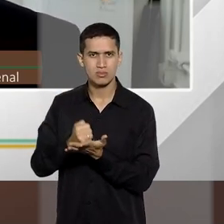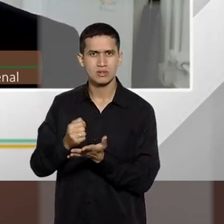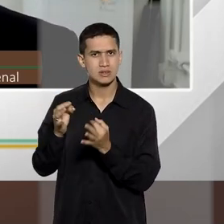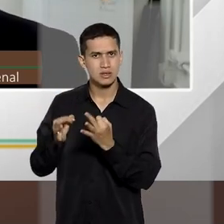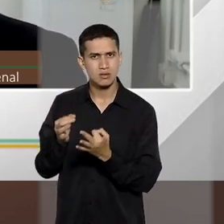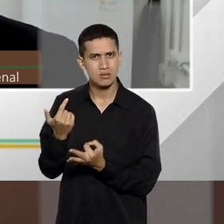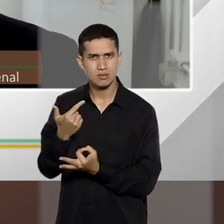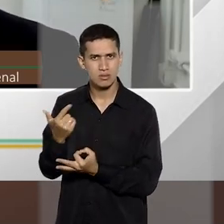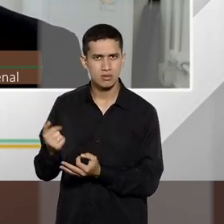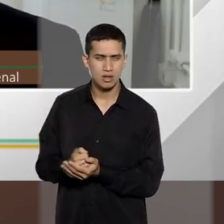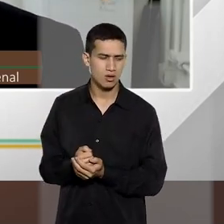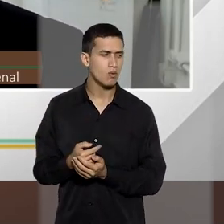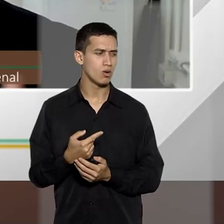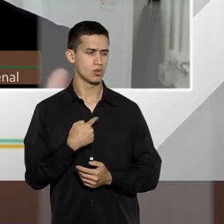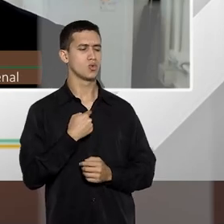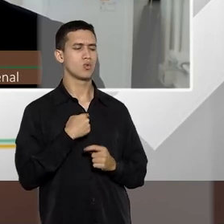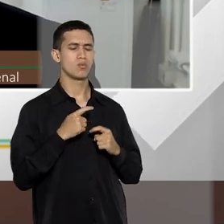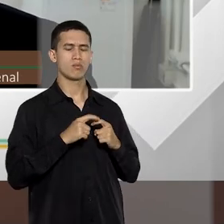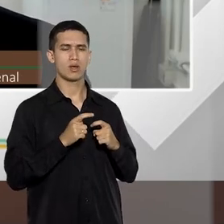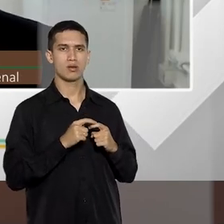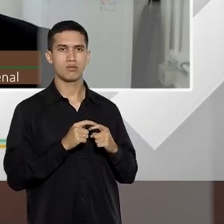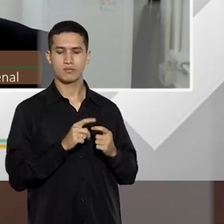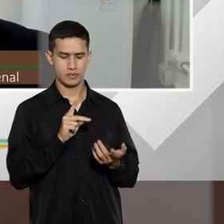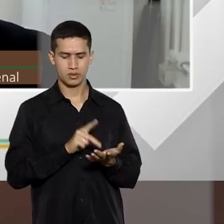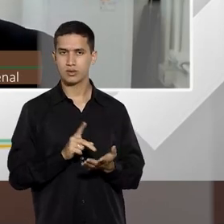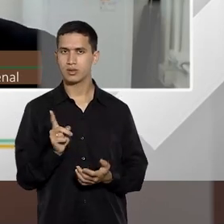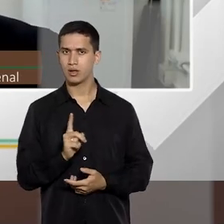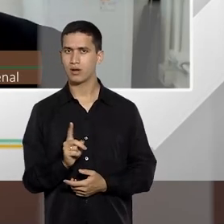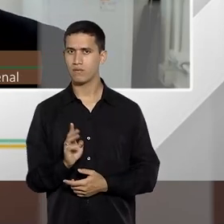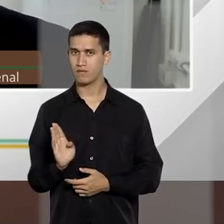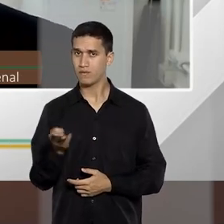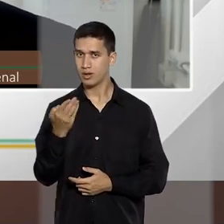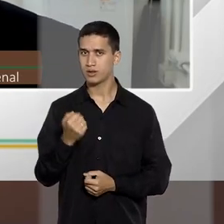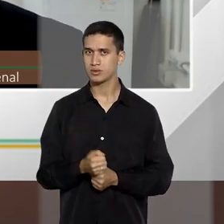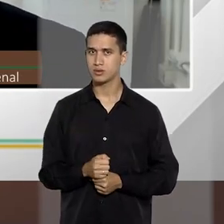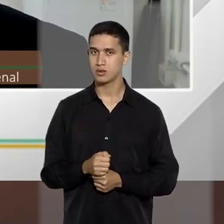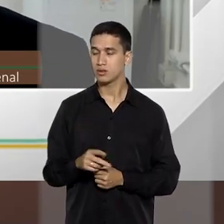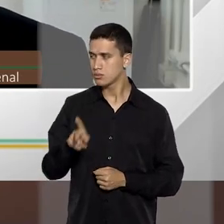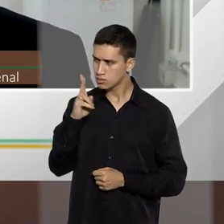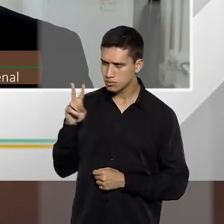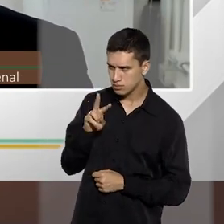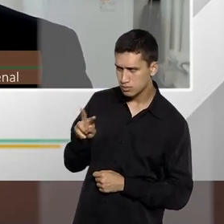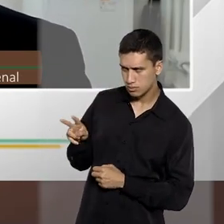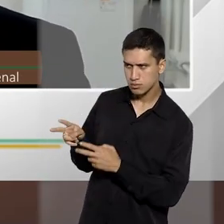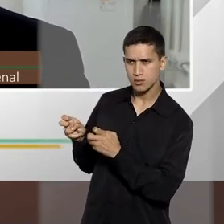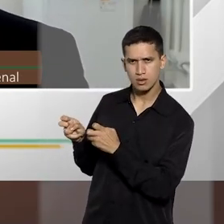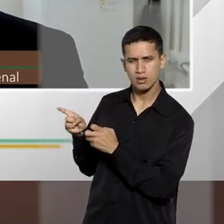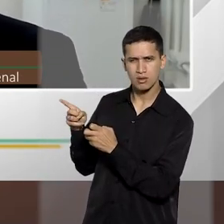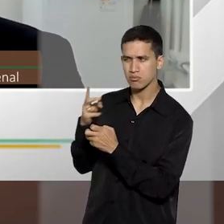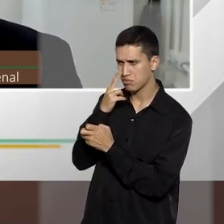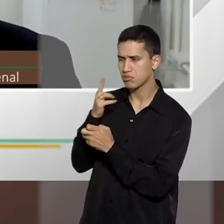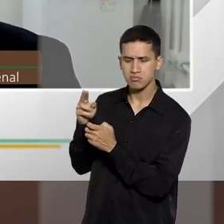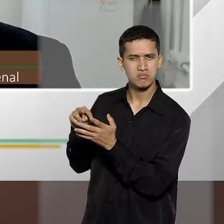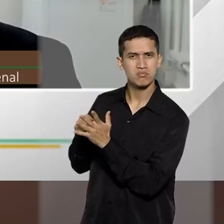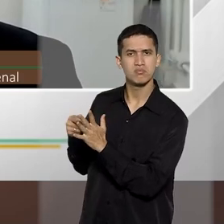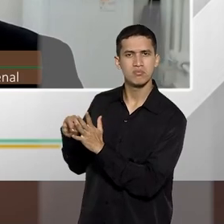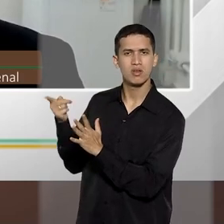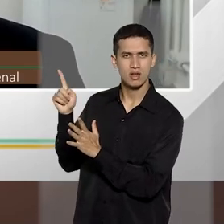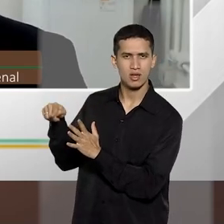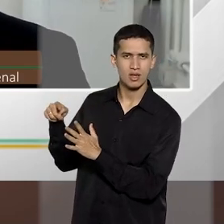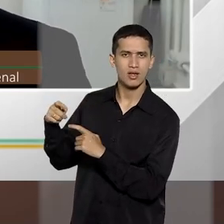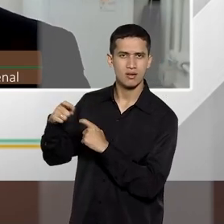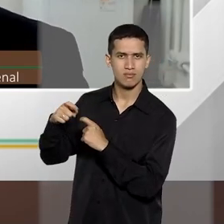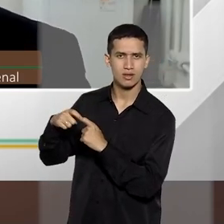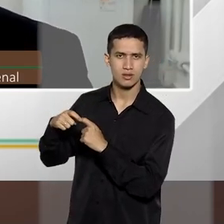se porta como médico, ou seja, as pessoas percebem que existe ali um modo de vida, ali, o que a gente chama de crime